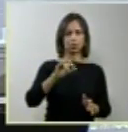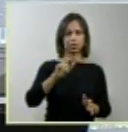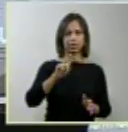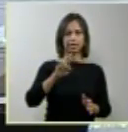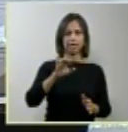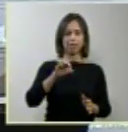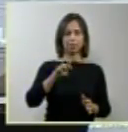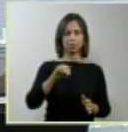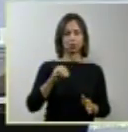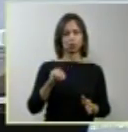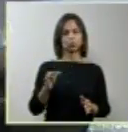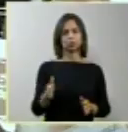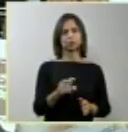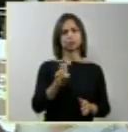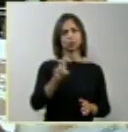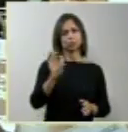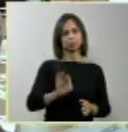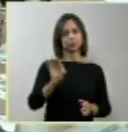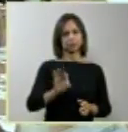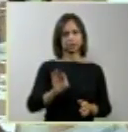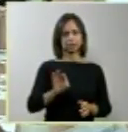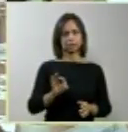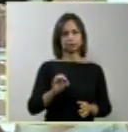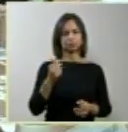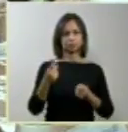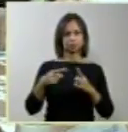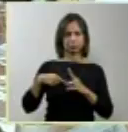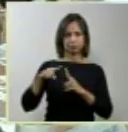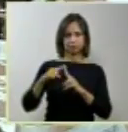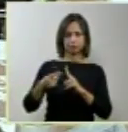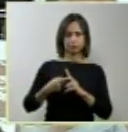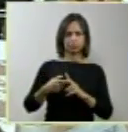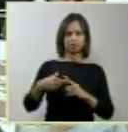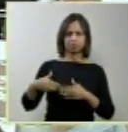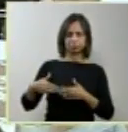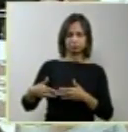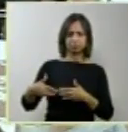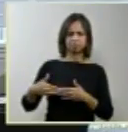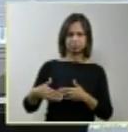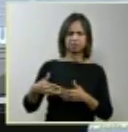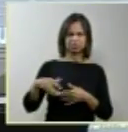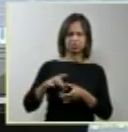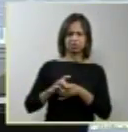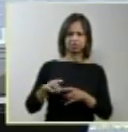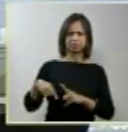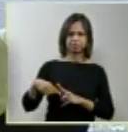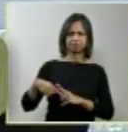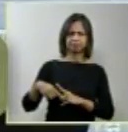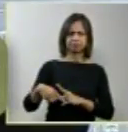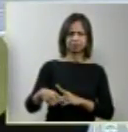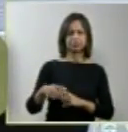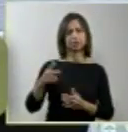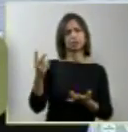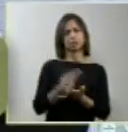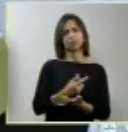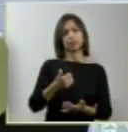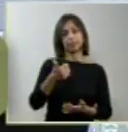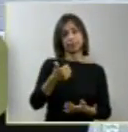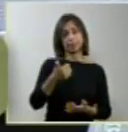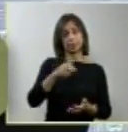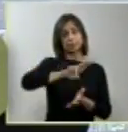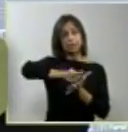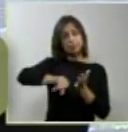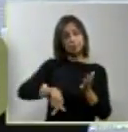% dos casos, a gravidez prolongada em 18, anomalias na posição do